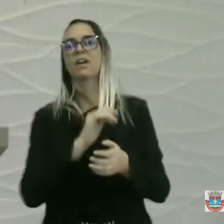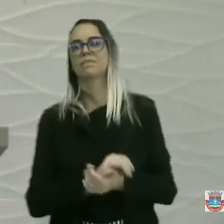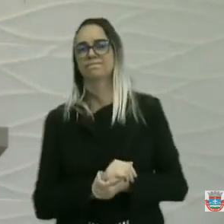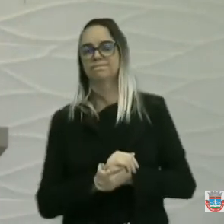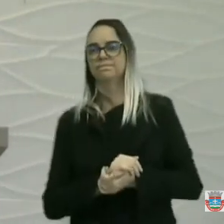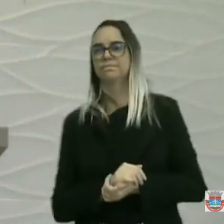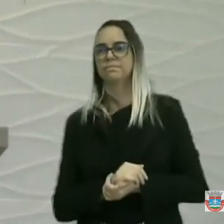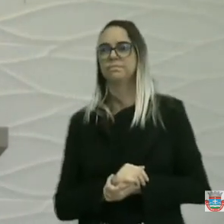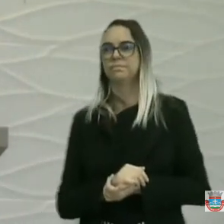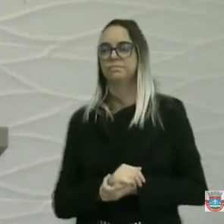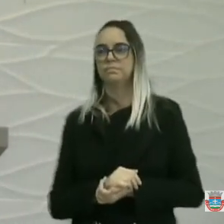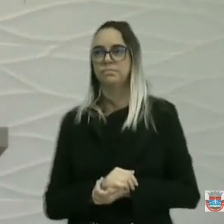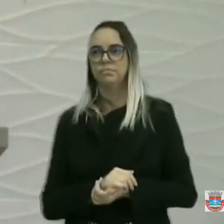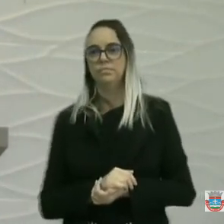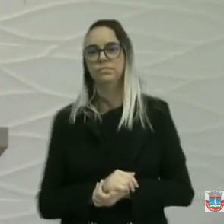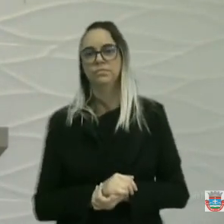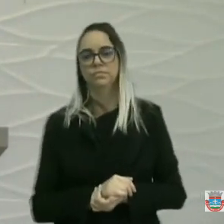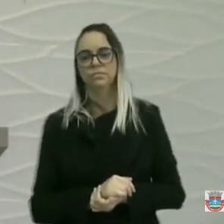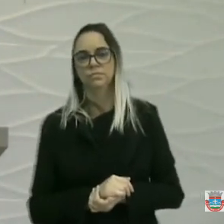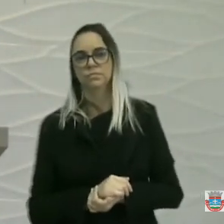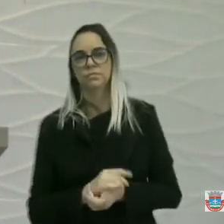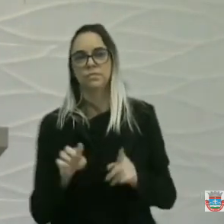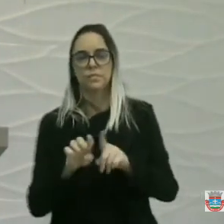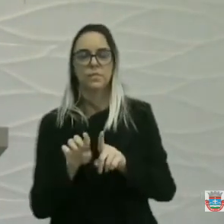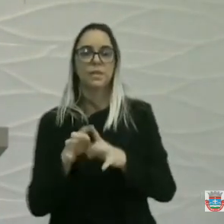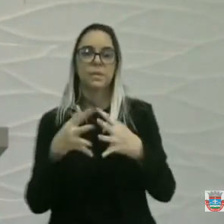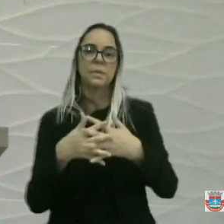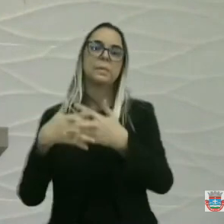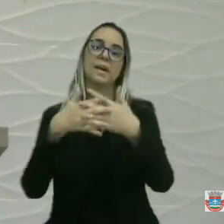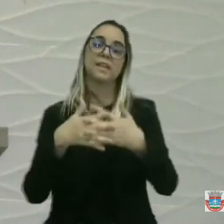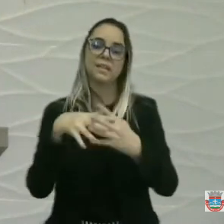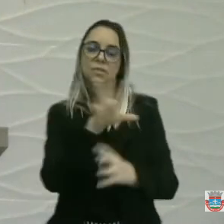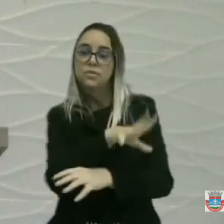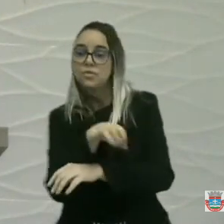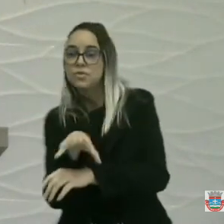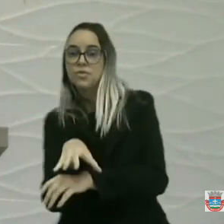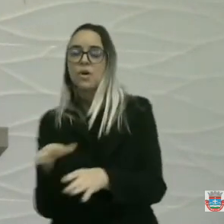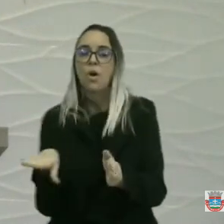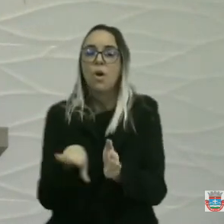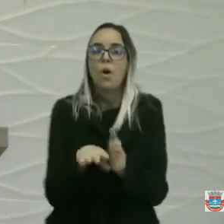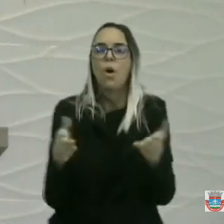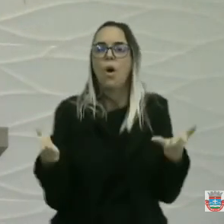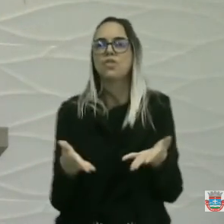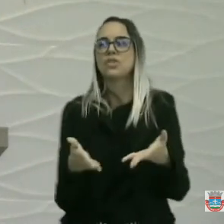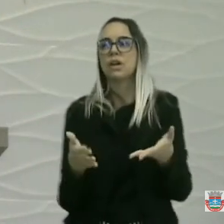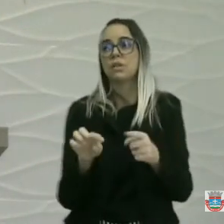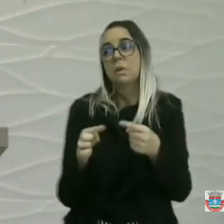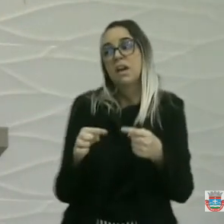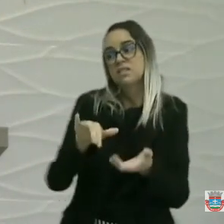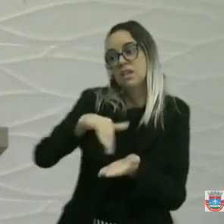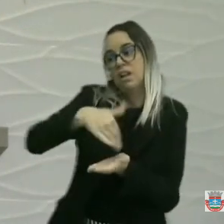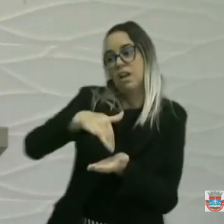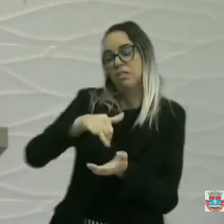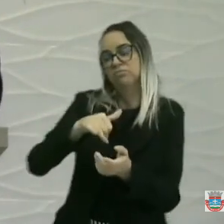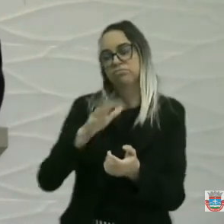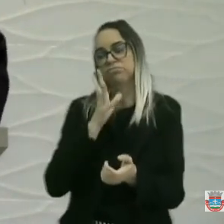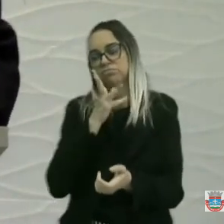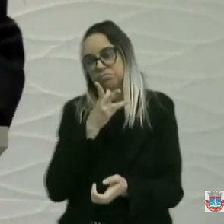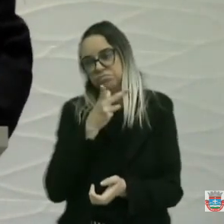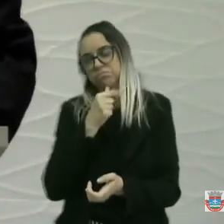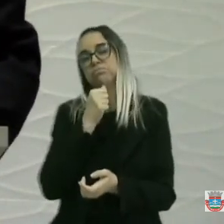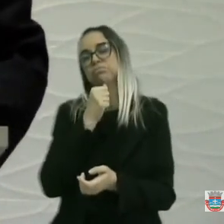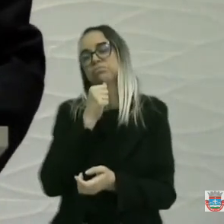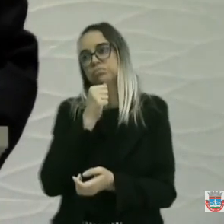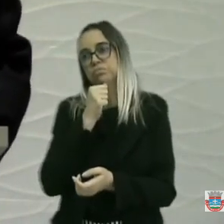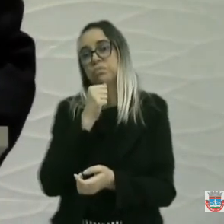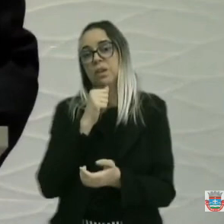Está aí as máquinas para tapar o buraco. Chegaram hoje. Ia chegar de primeiro com a mudança do secretário. Atrasou um pouco. Chegaram aí